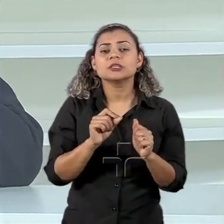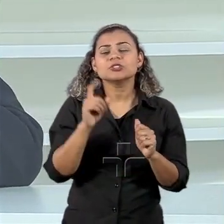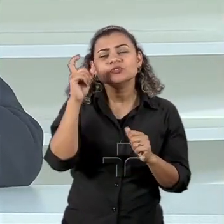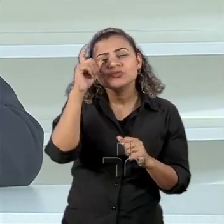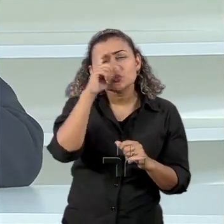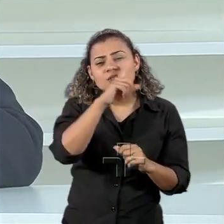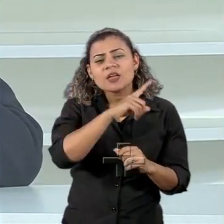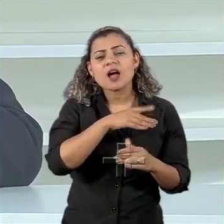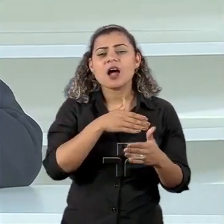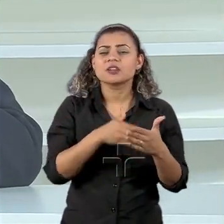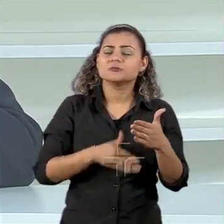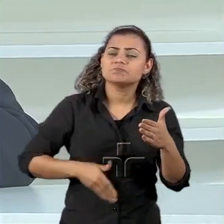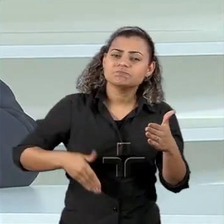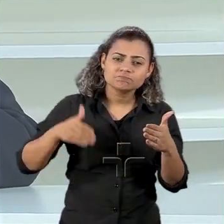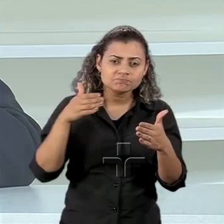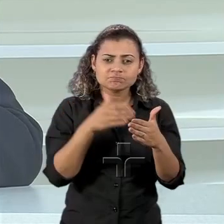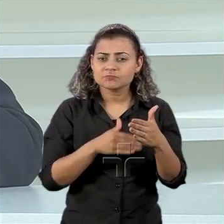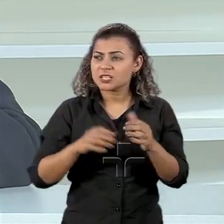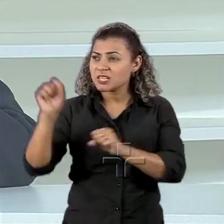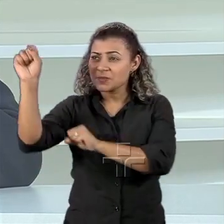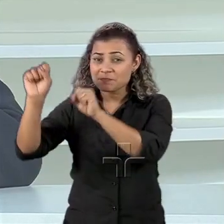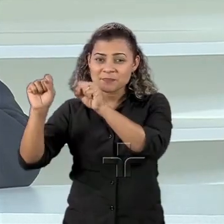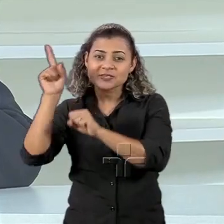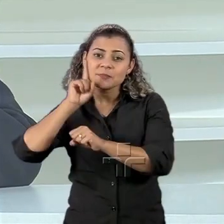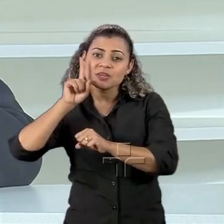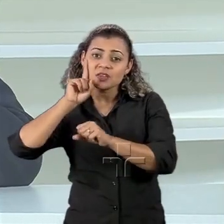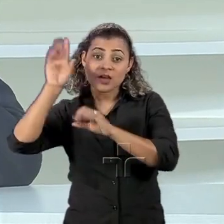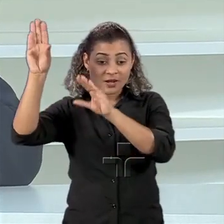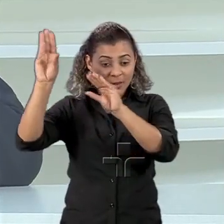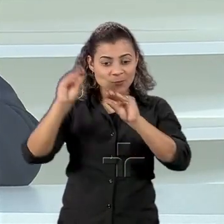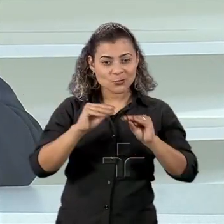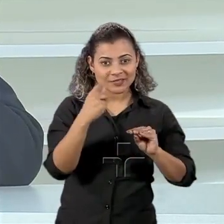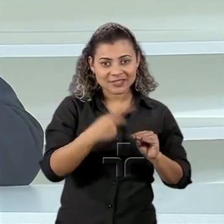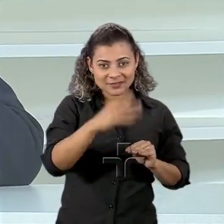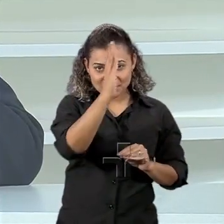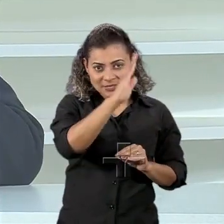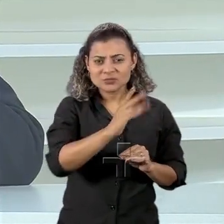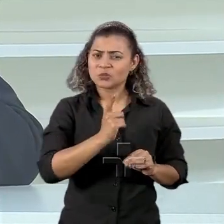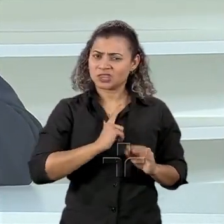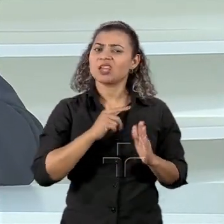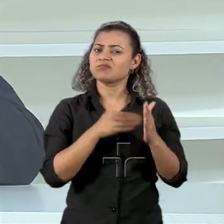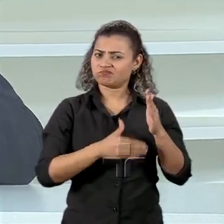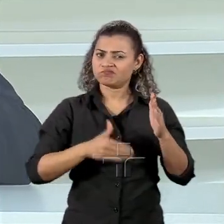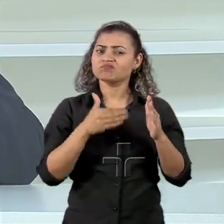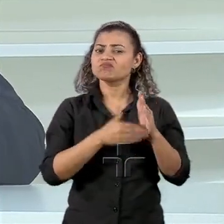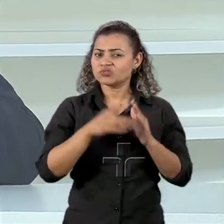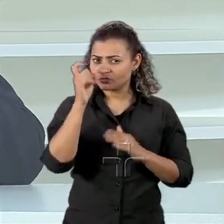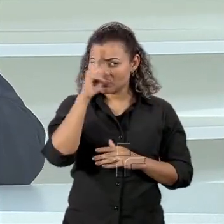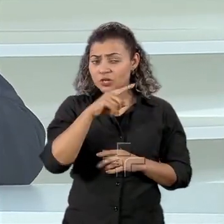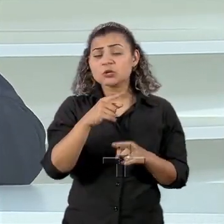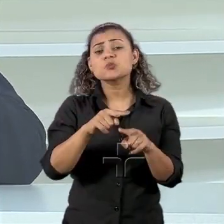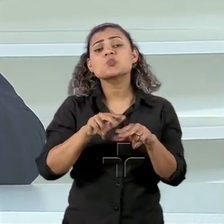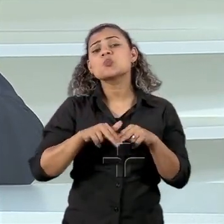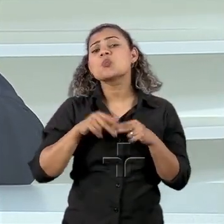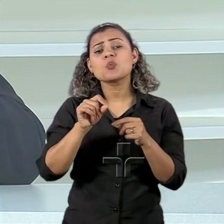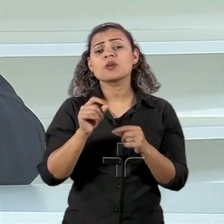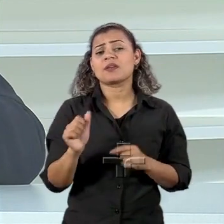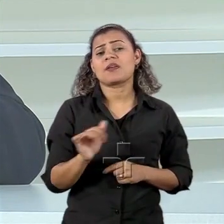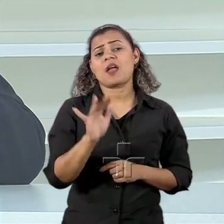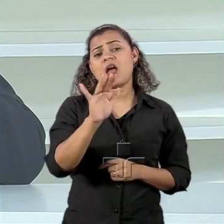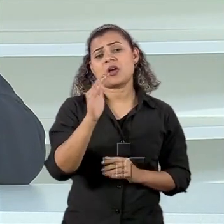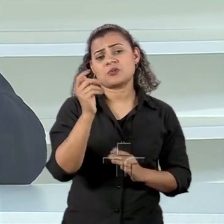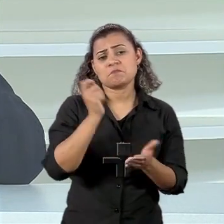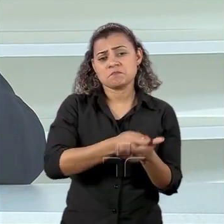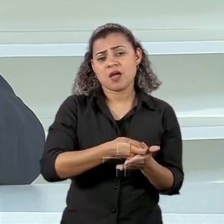existem para as empresas americanas aqui no Brasil. Porque ele se referiu ao custo que